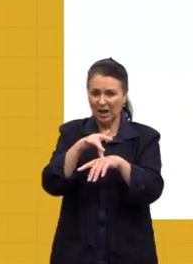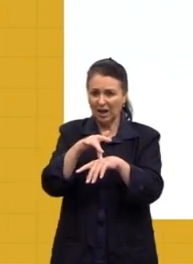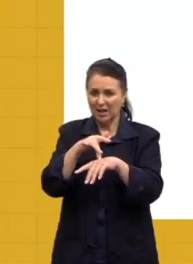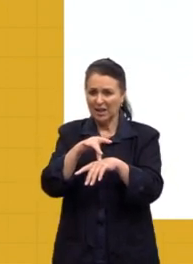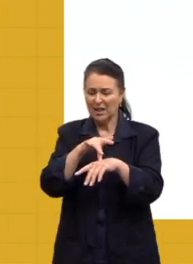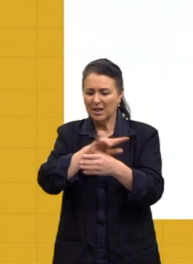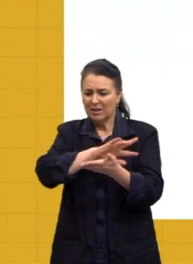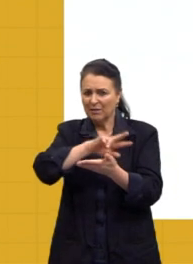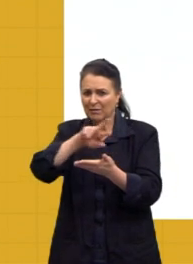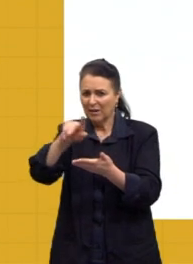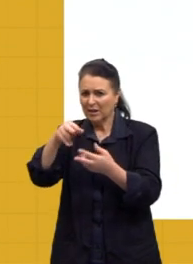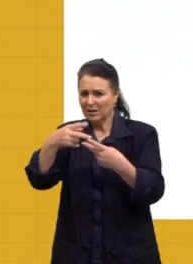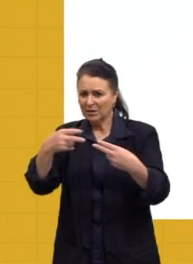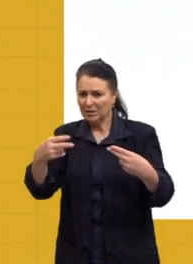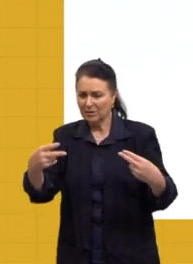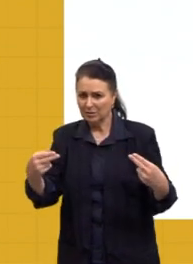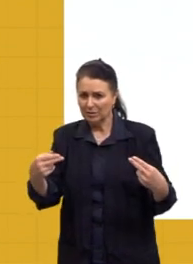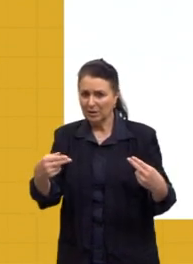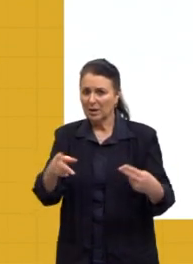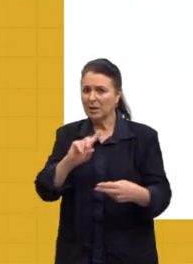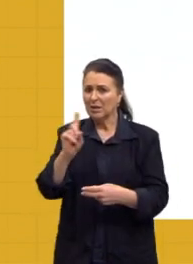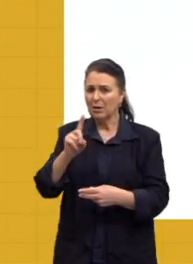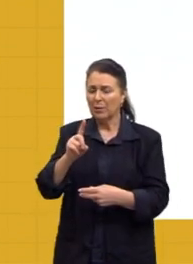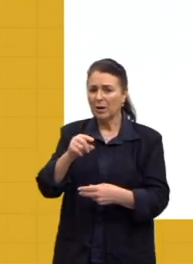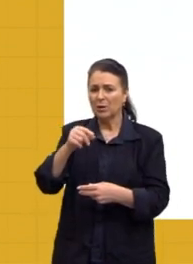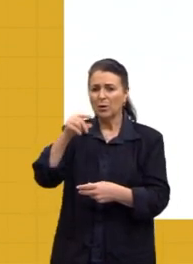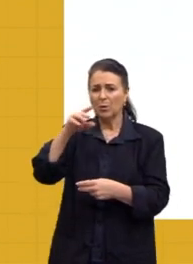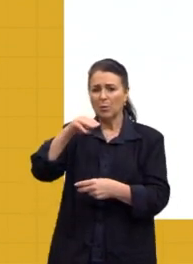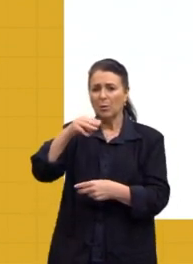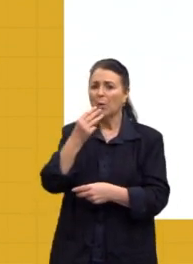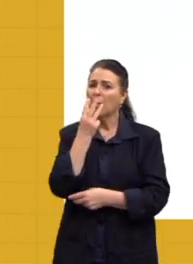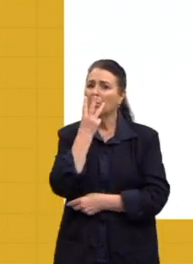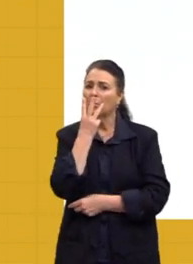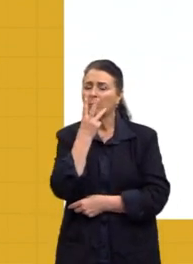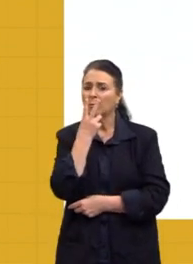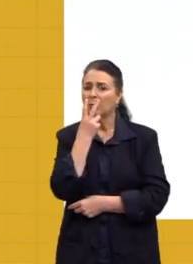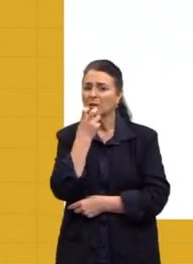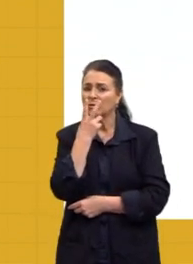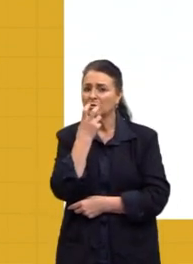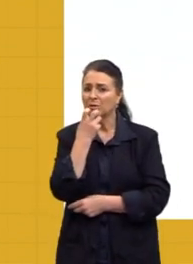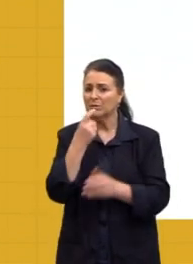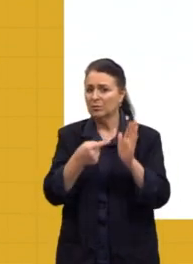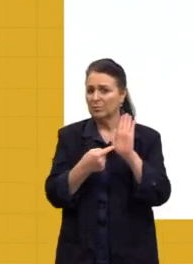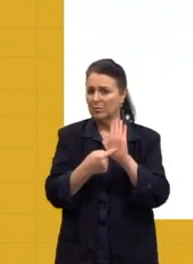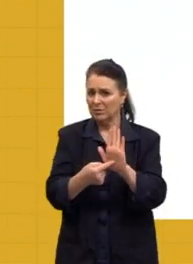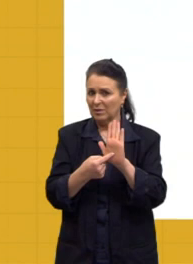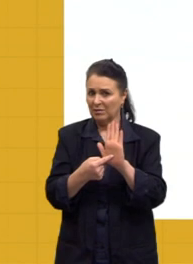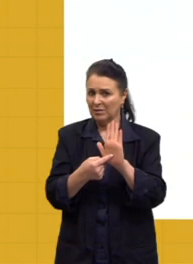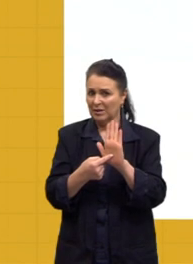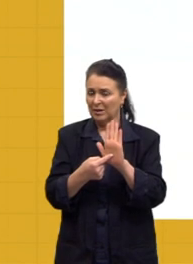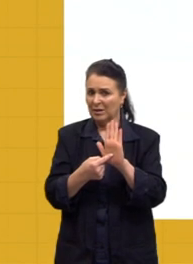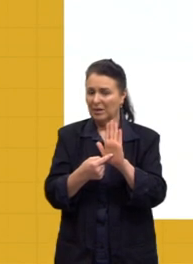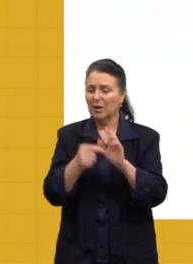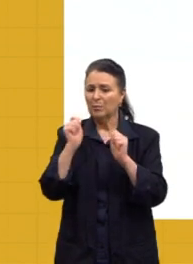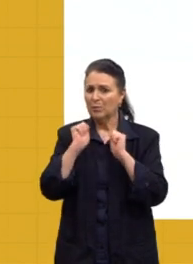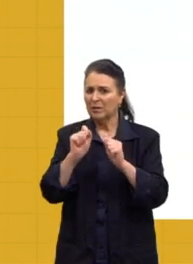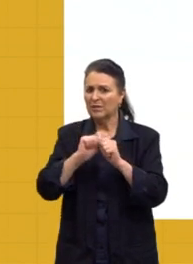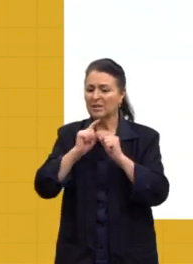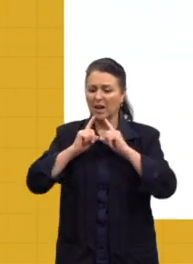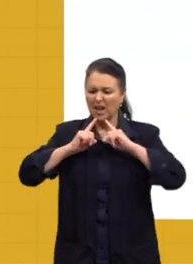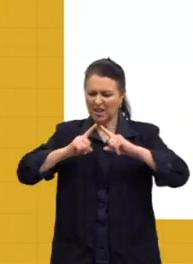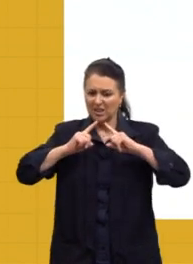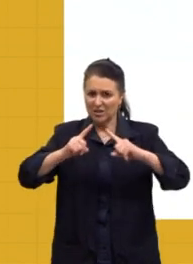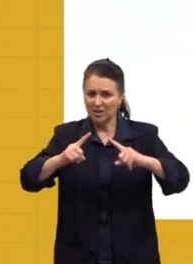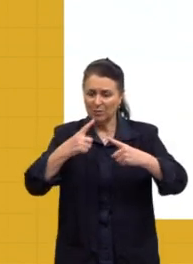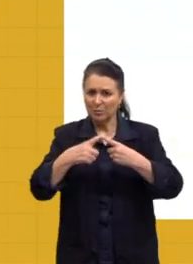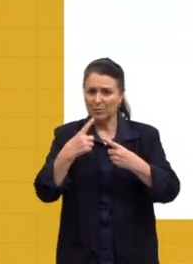com tudo. Essa questão que o Machado de Assis já trazia, essa ironia, essa irreverência, na hora de poder fazer as suas críticas, porque, às